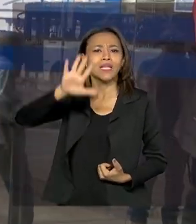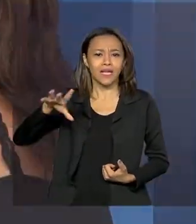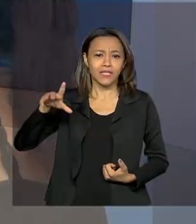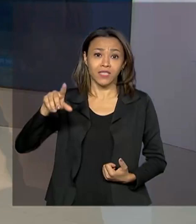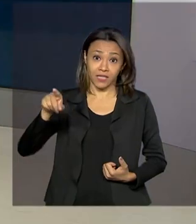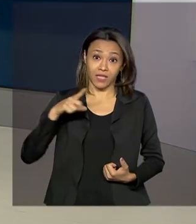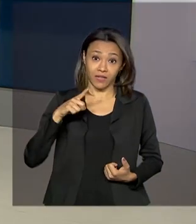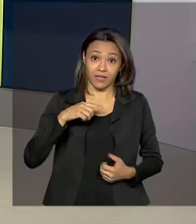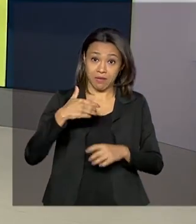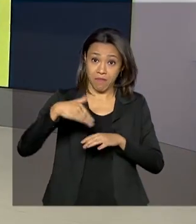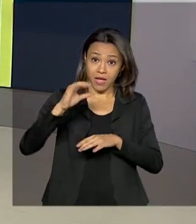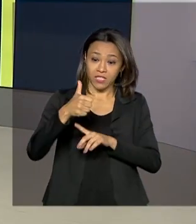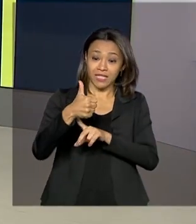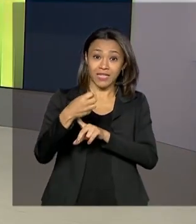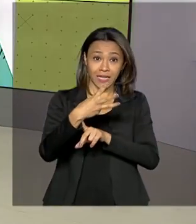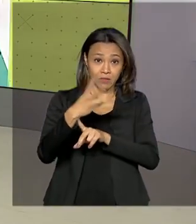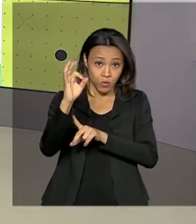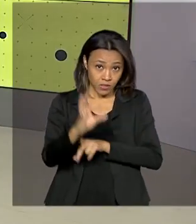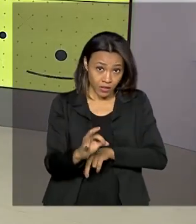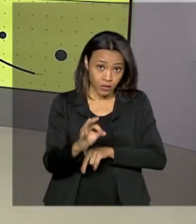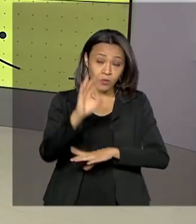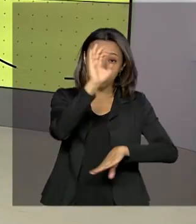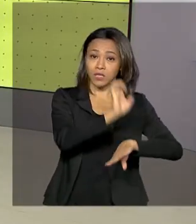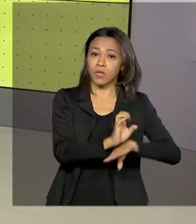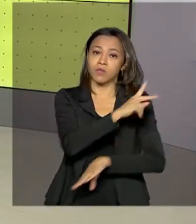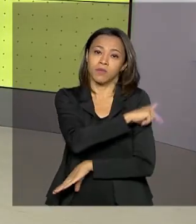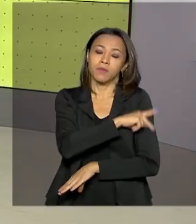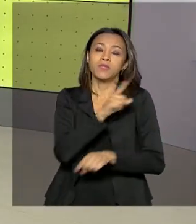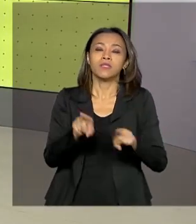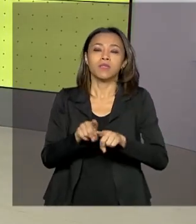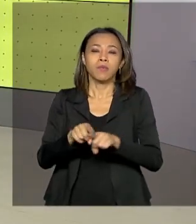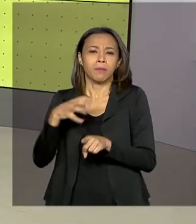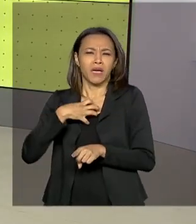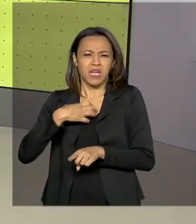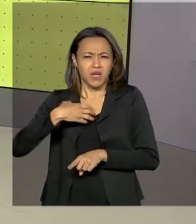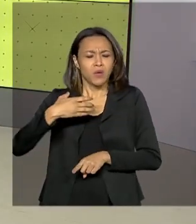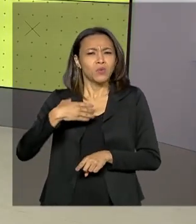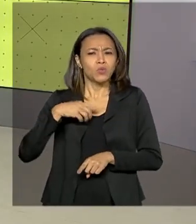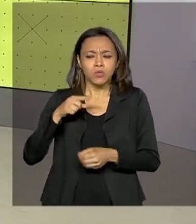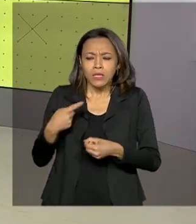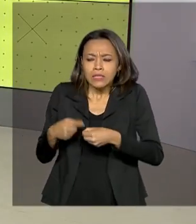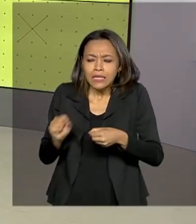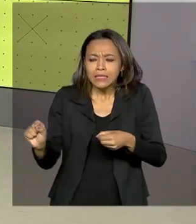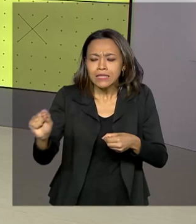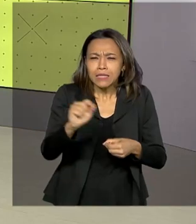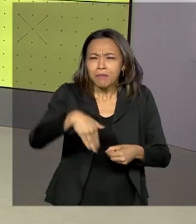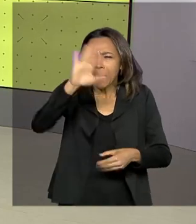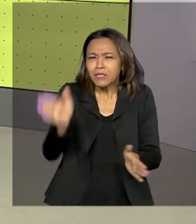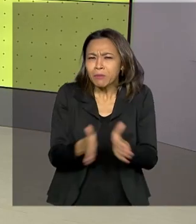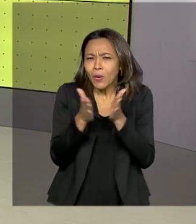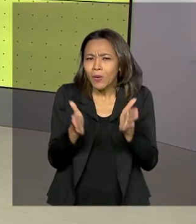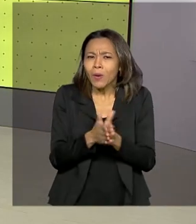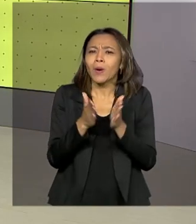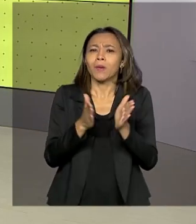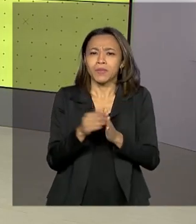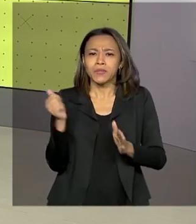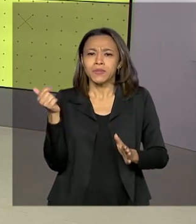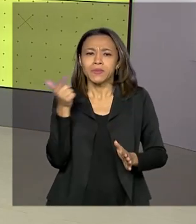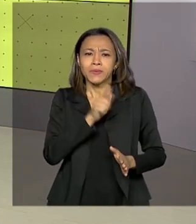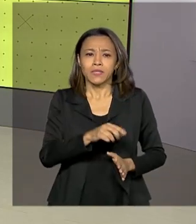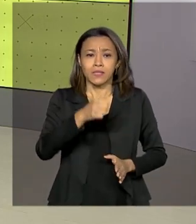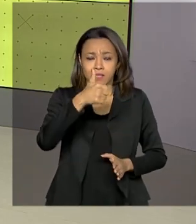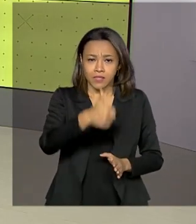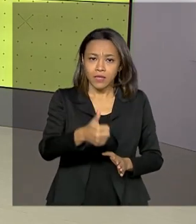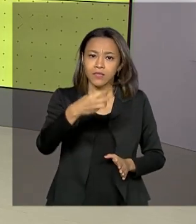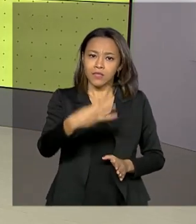os 13% no Piauí e na Bahia. Entre os domicílios mais pobres, os rendimentos atingiram 132%